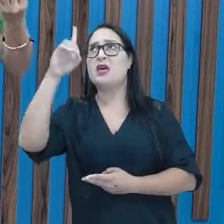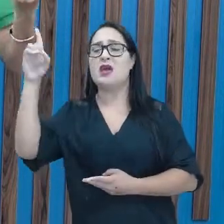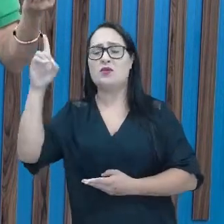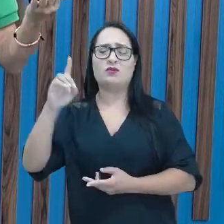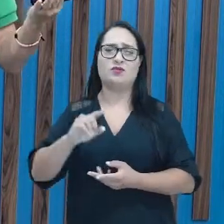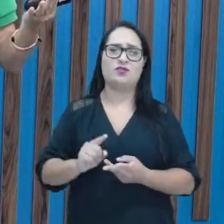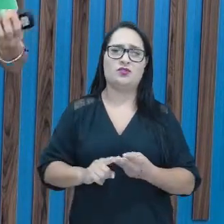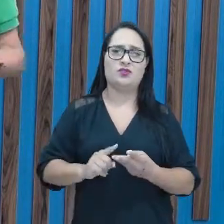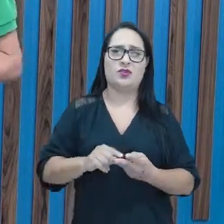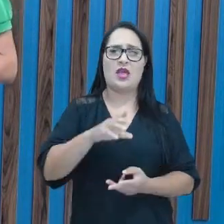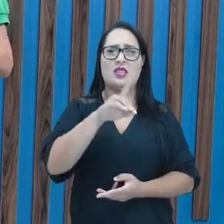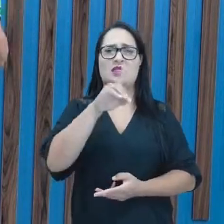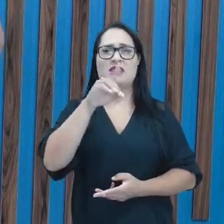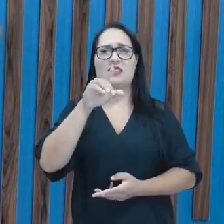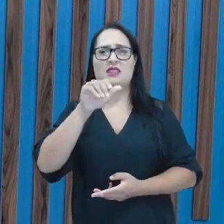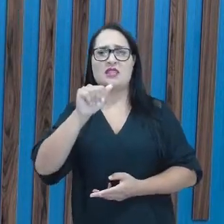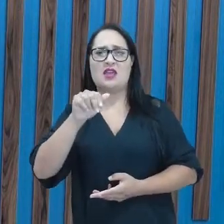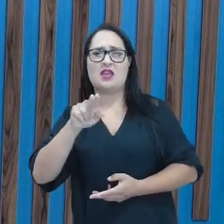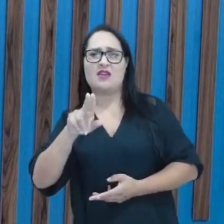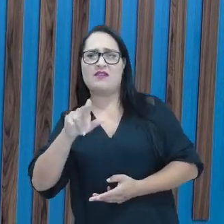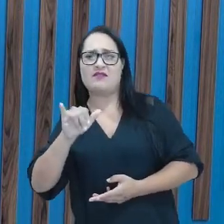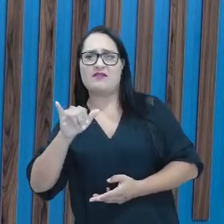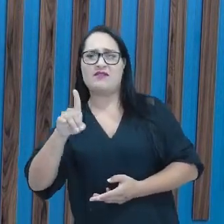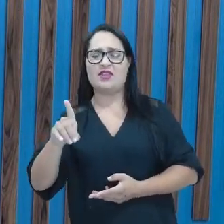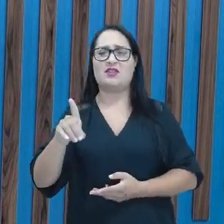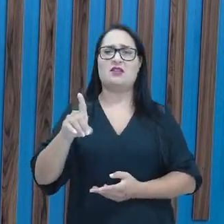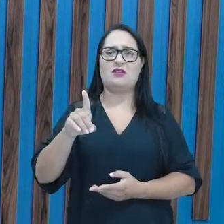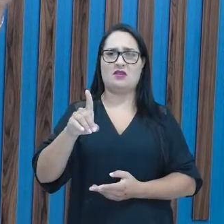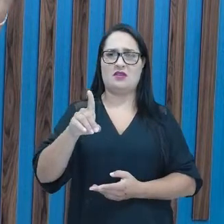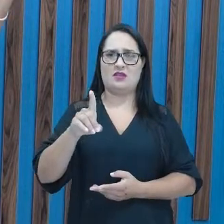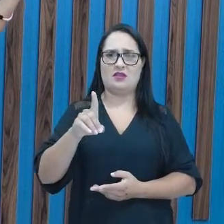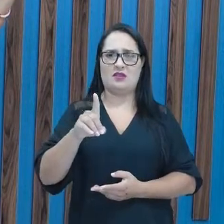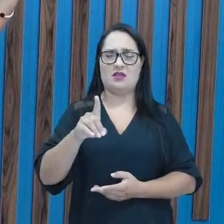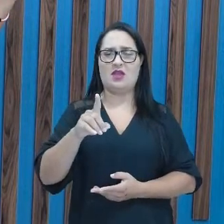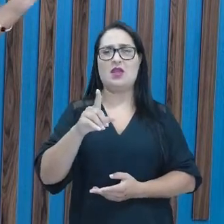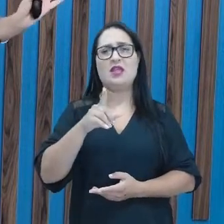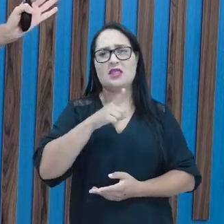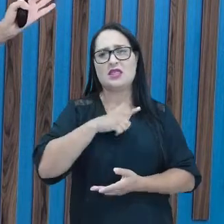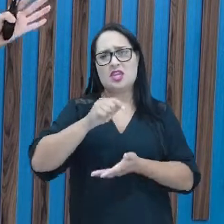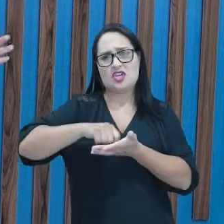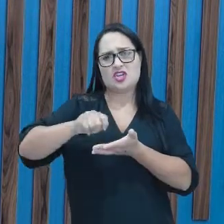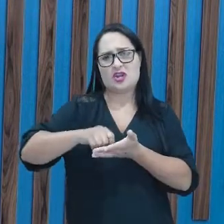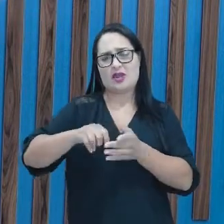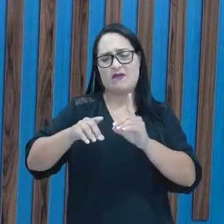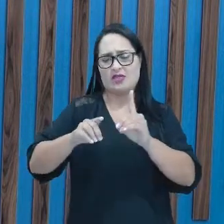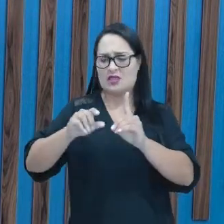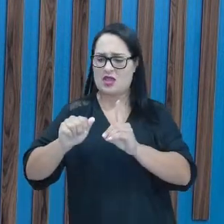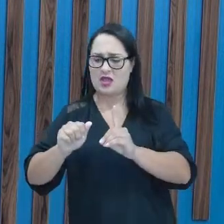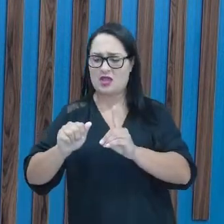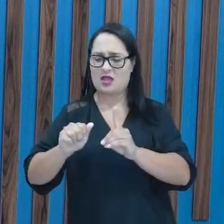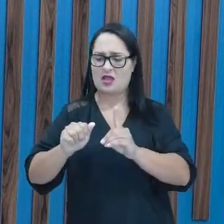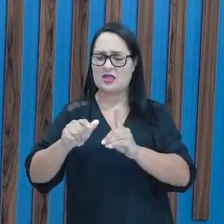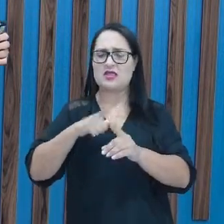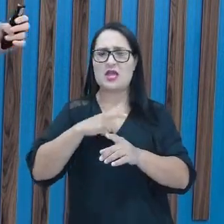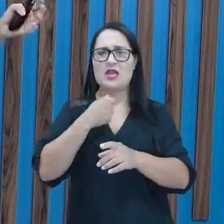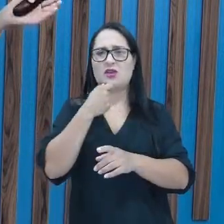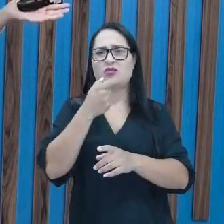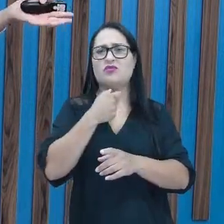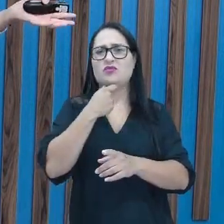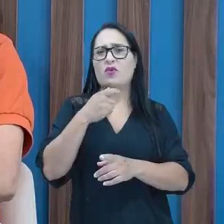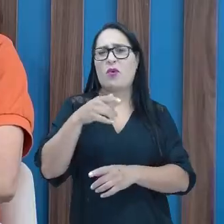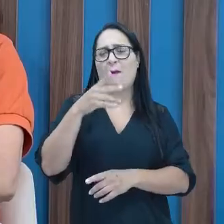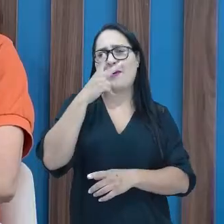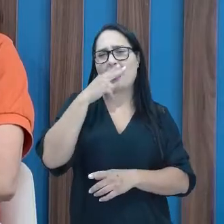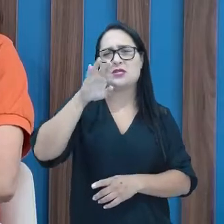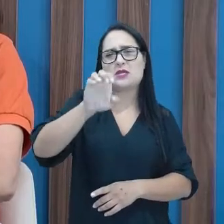Deus, David, David escreve com A, mas tem um som aí de E, né? Mas tem David que são escritos já com E,